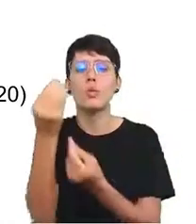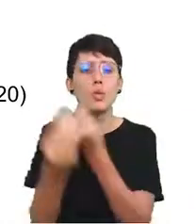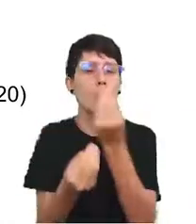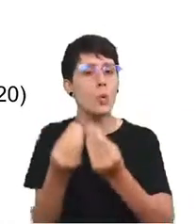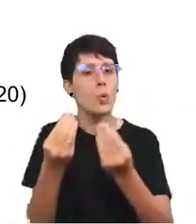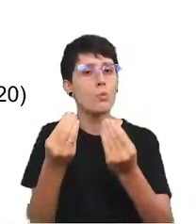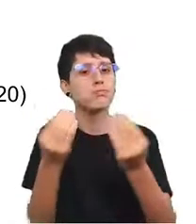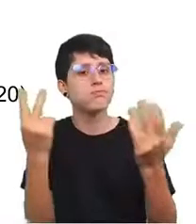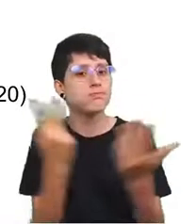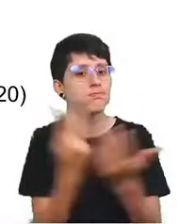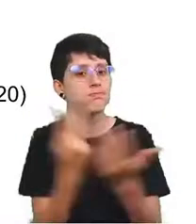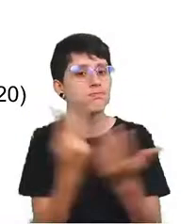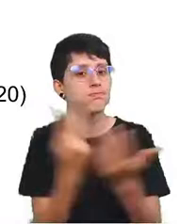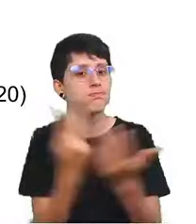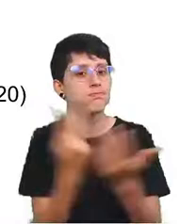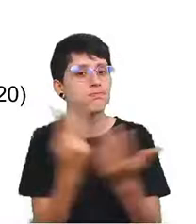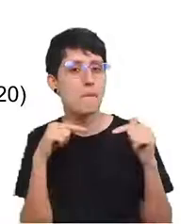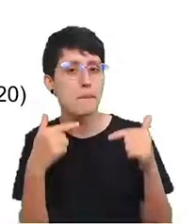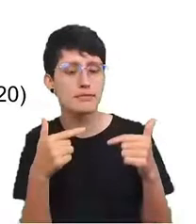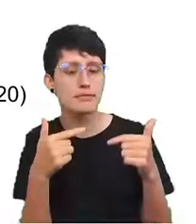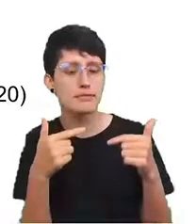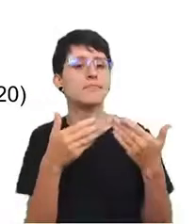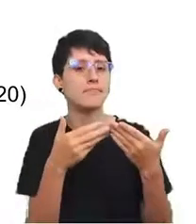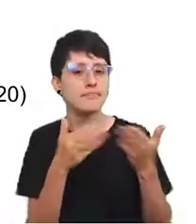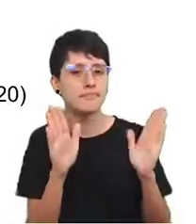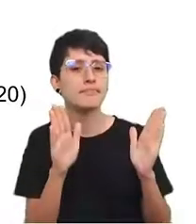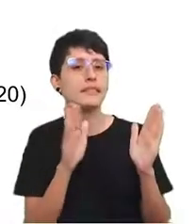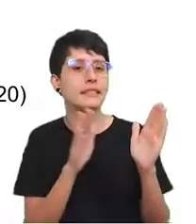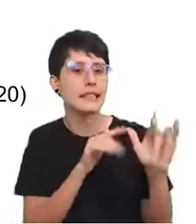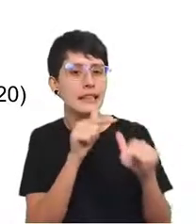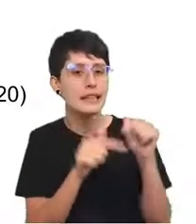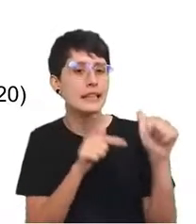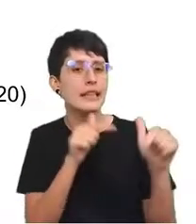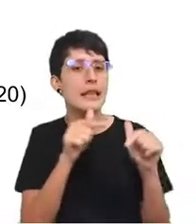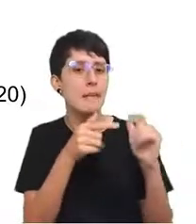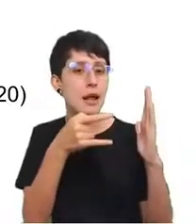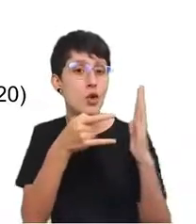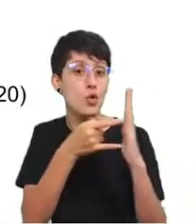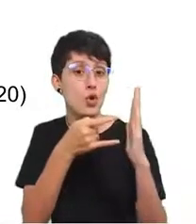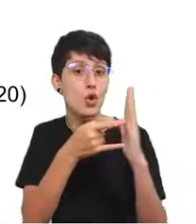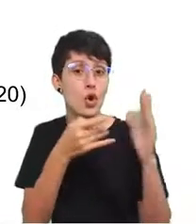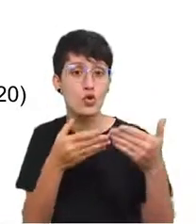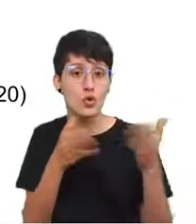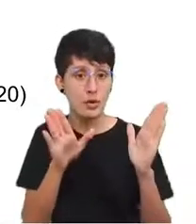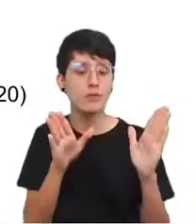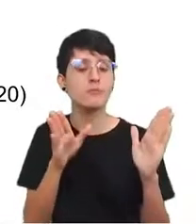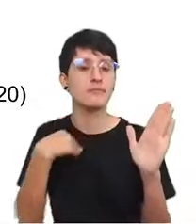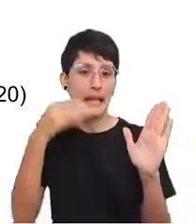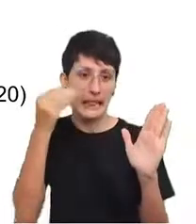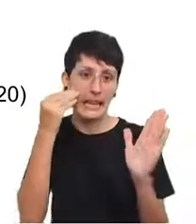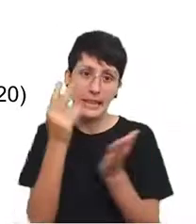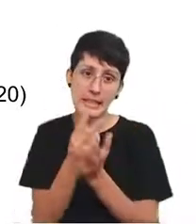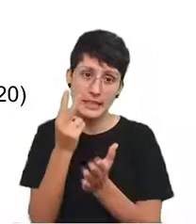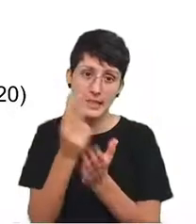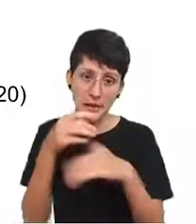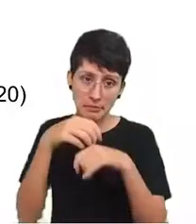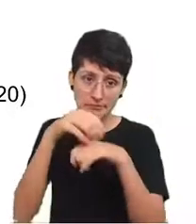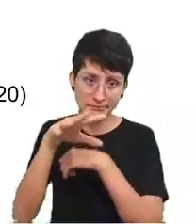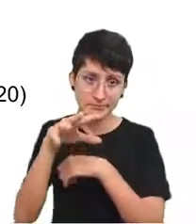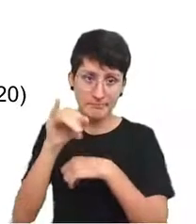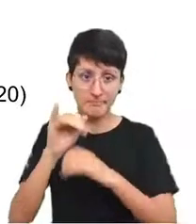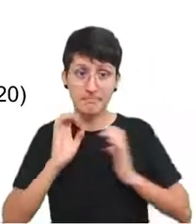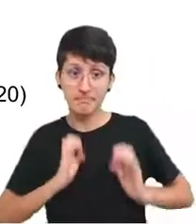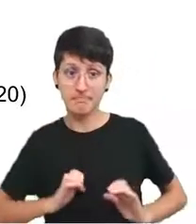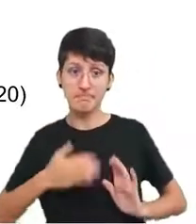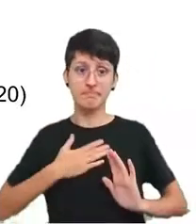esse entendimento. Abram, façam trabalho em código aberto, possível, eu tento sempre fazer isso, a não ser que, esteticamente eu não possa e há